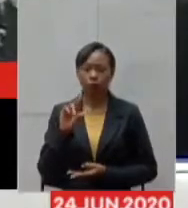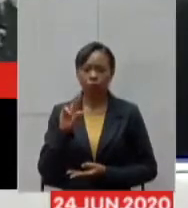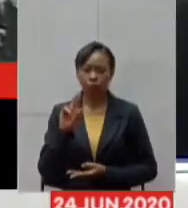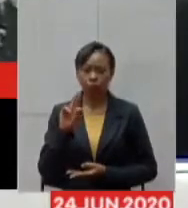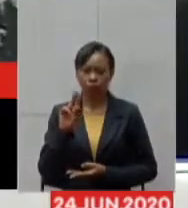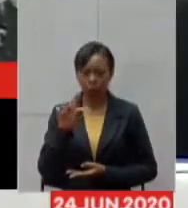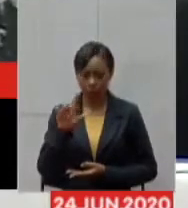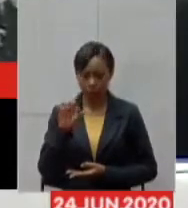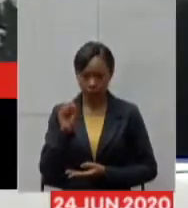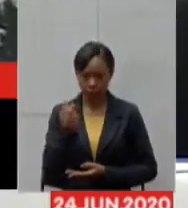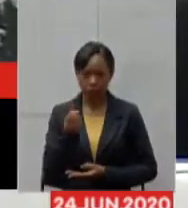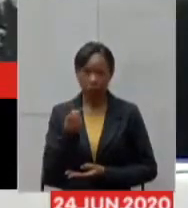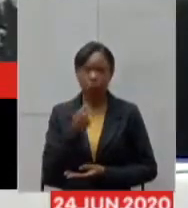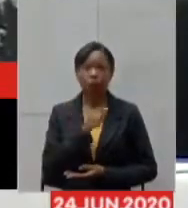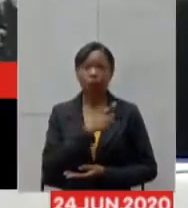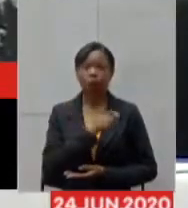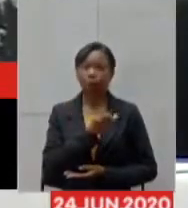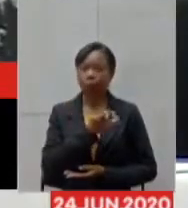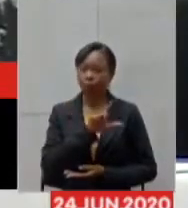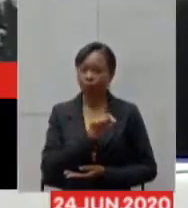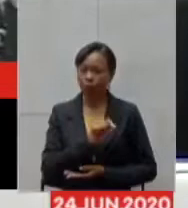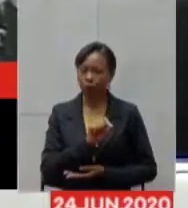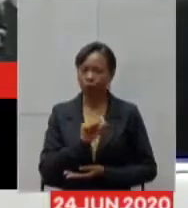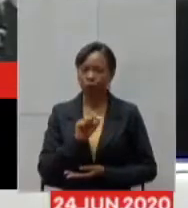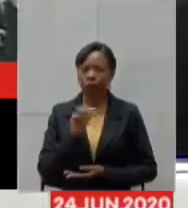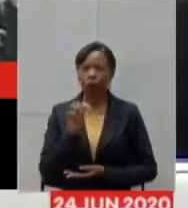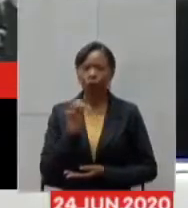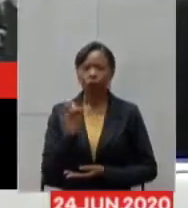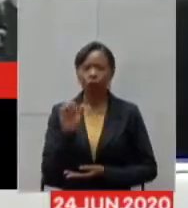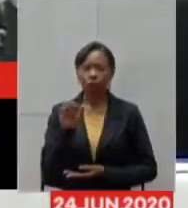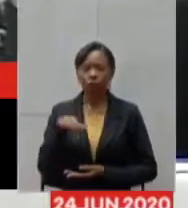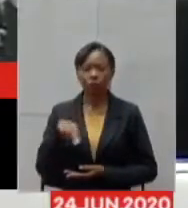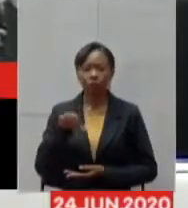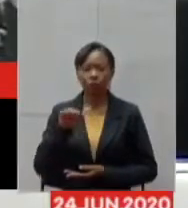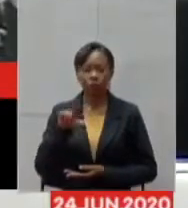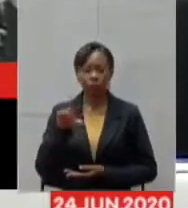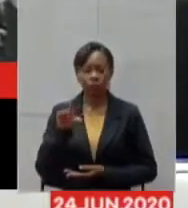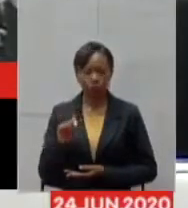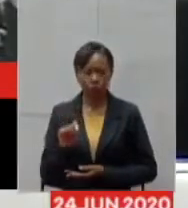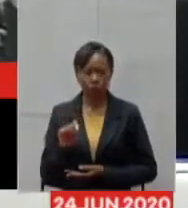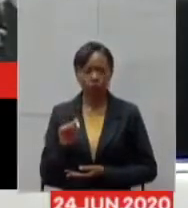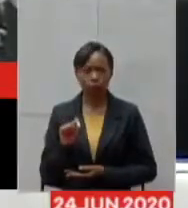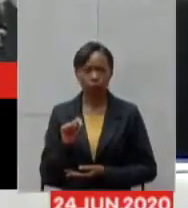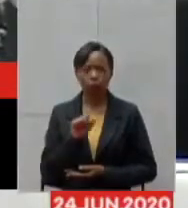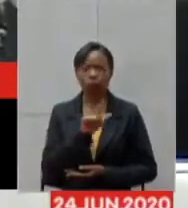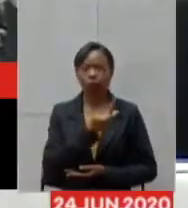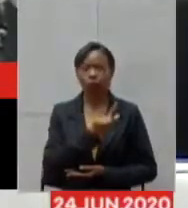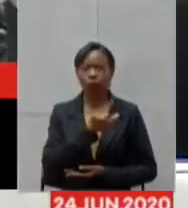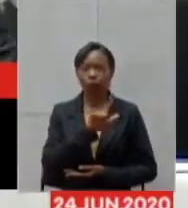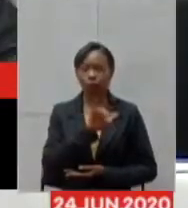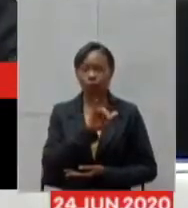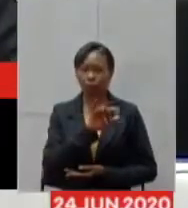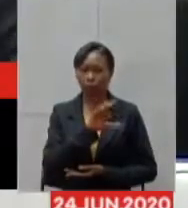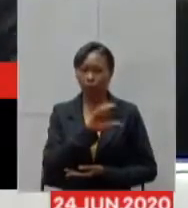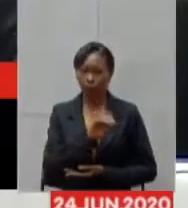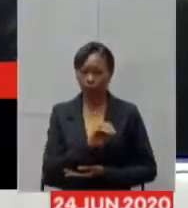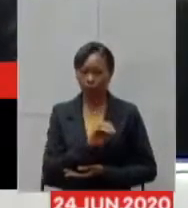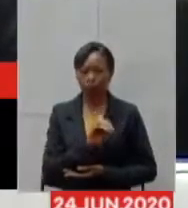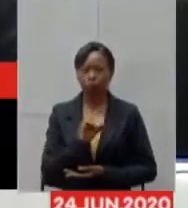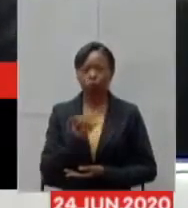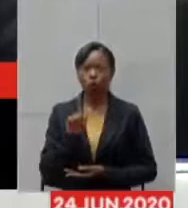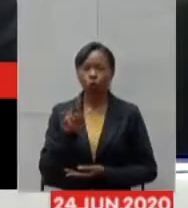Paulo, Fábio Avelar de Oliveira, Fernando Pacheco, Gil Pereira, Gleico Franco, Gustavo Santana, Gustavo Valadares,